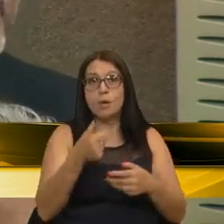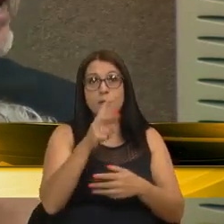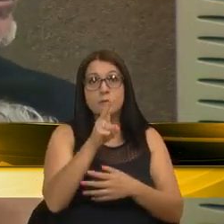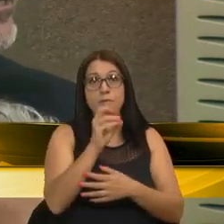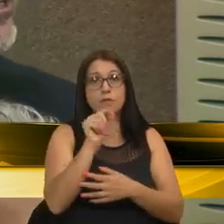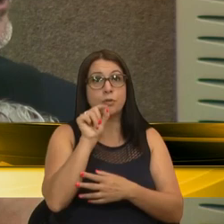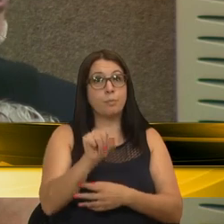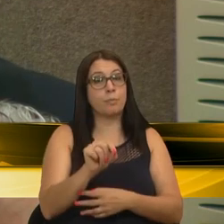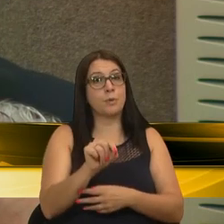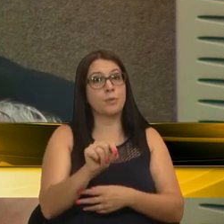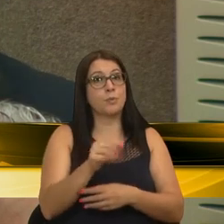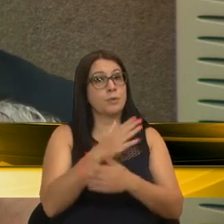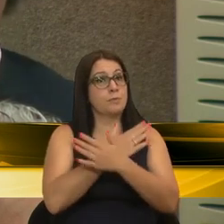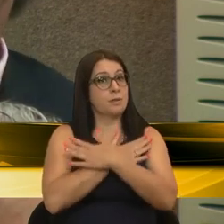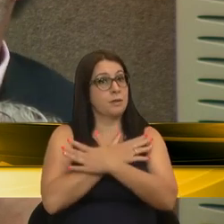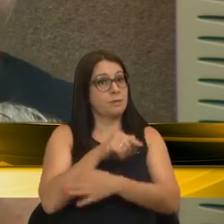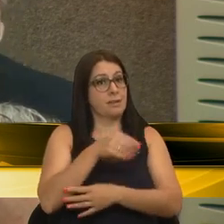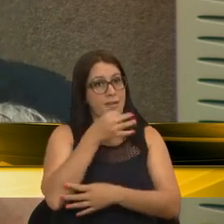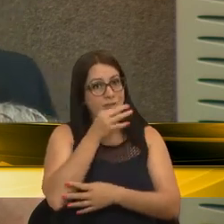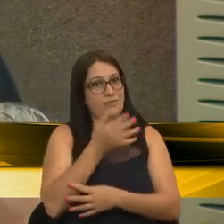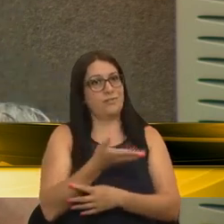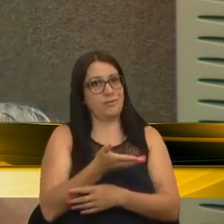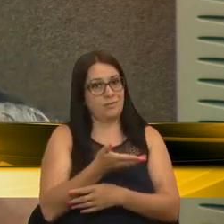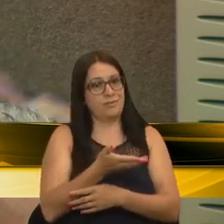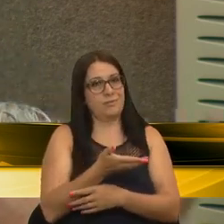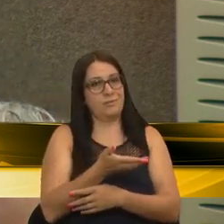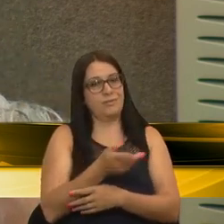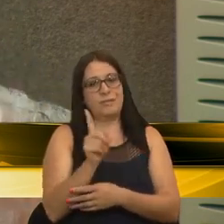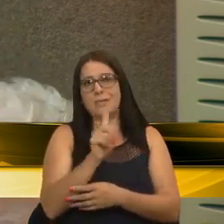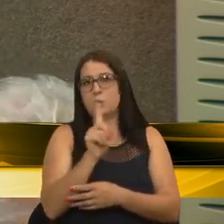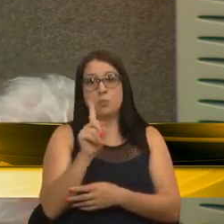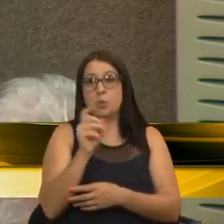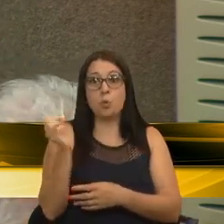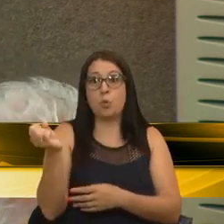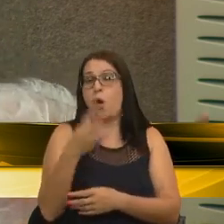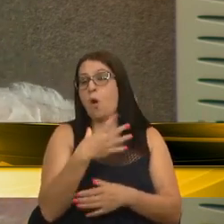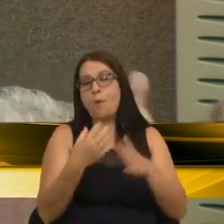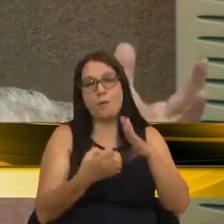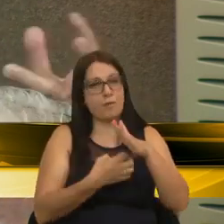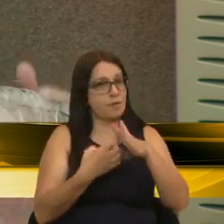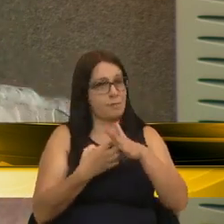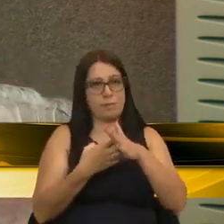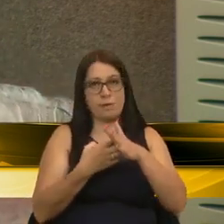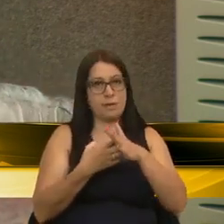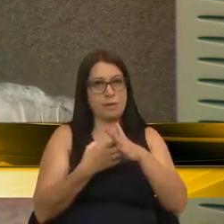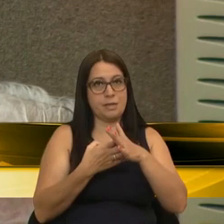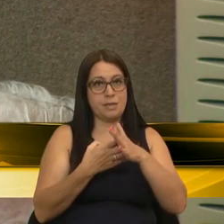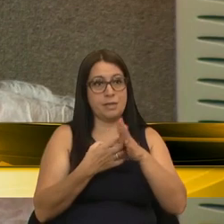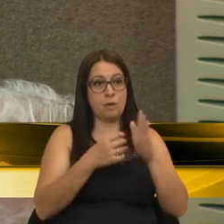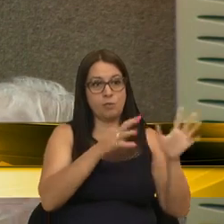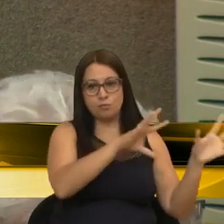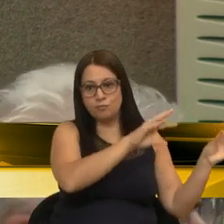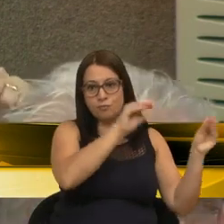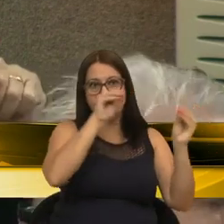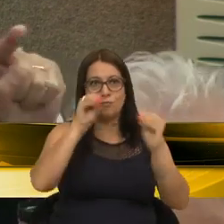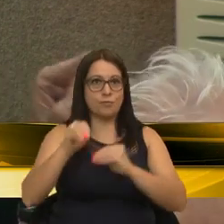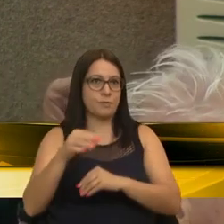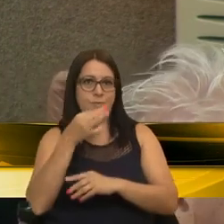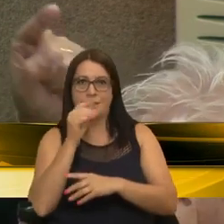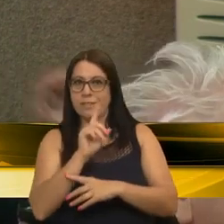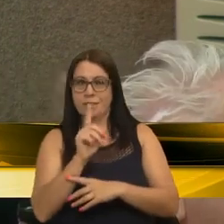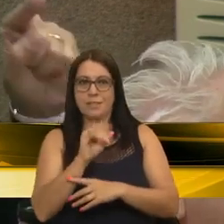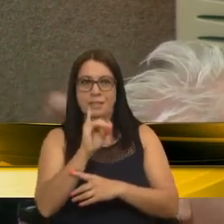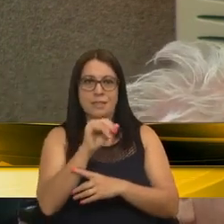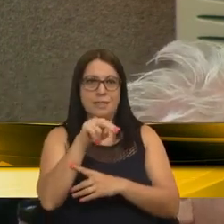mil desempregados em Caxias do Sul. Então, isso não são novas empresas que estão sendo atraídas para Caxias do Sul, e o